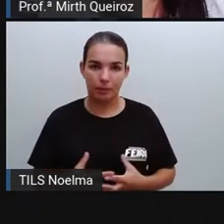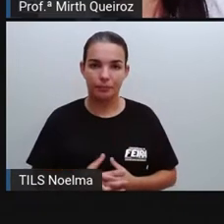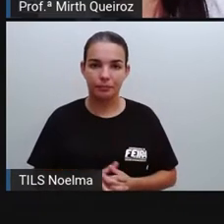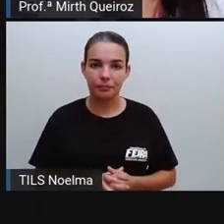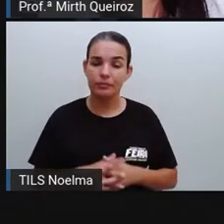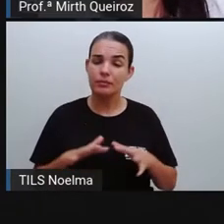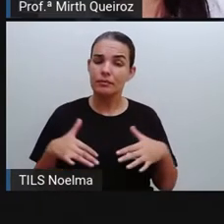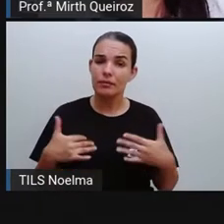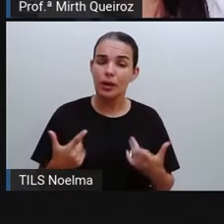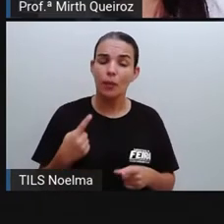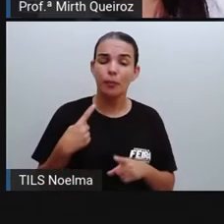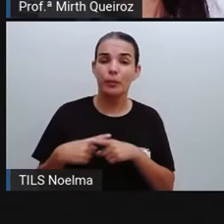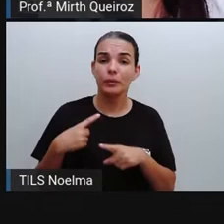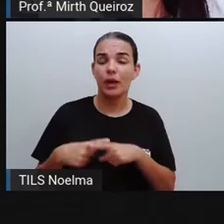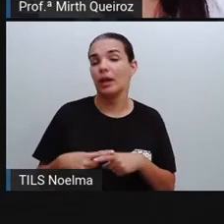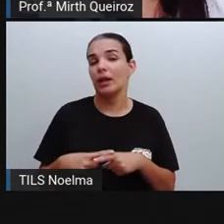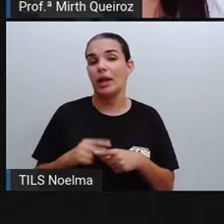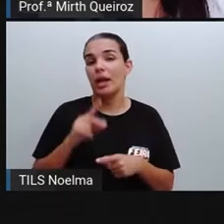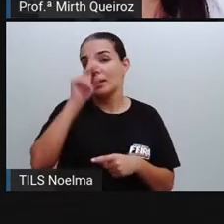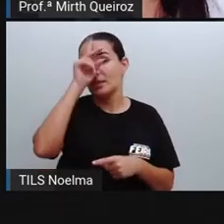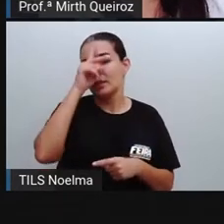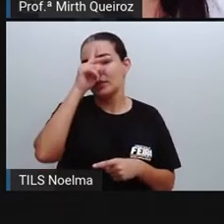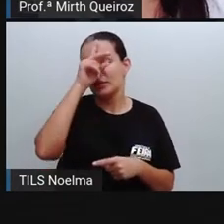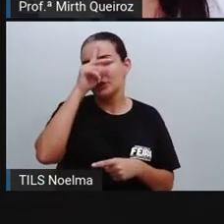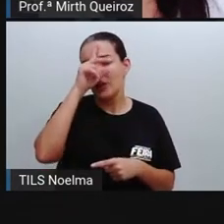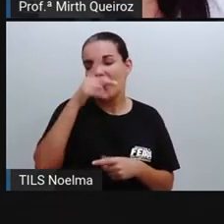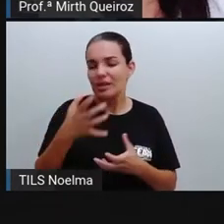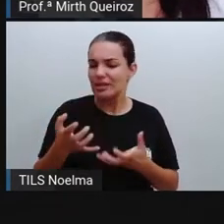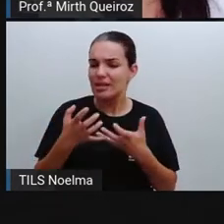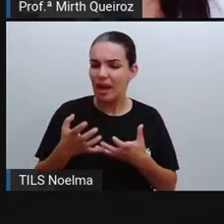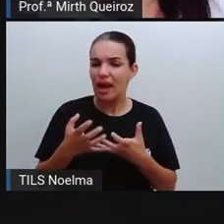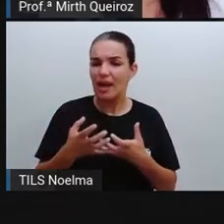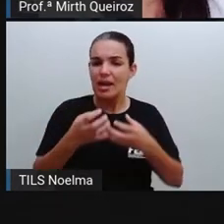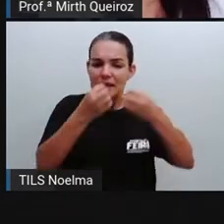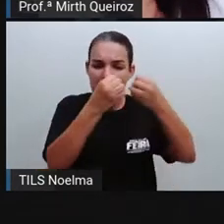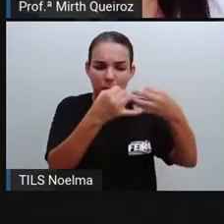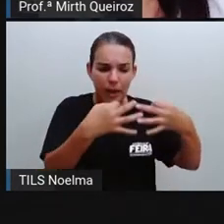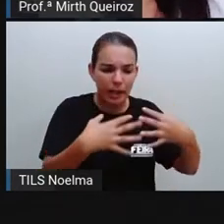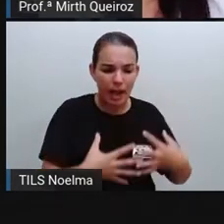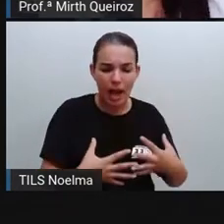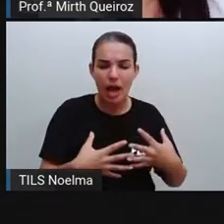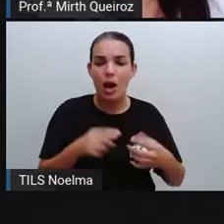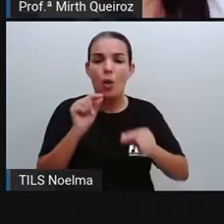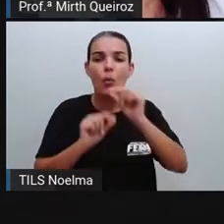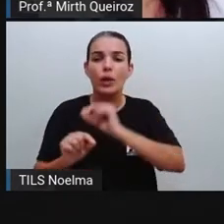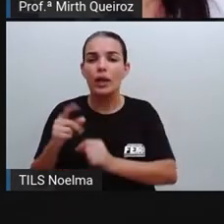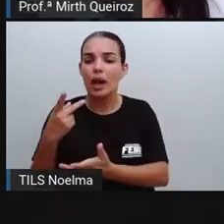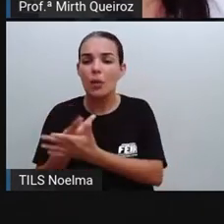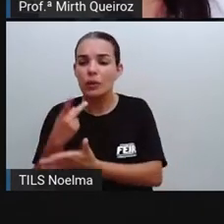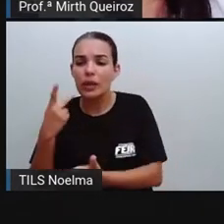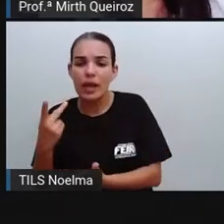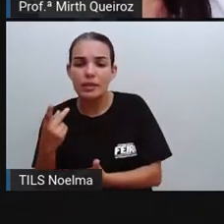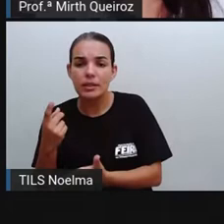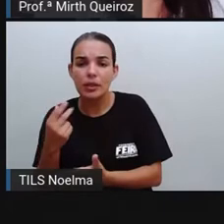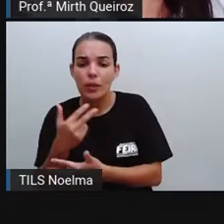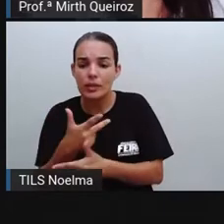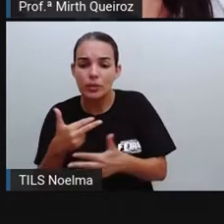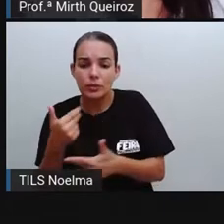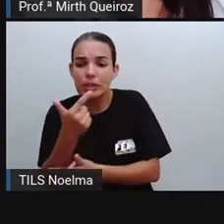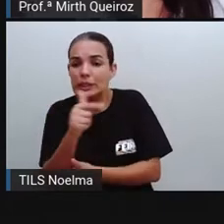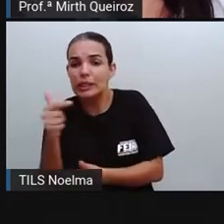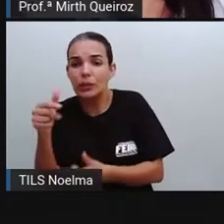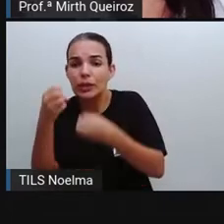Justamente porque essas histórias, elas tentam justificar algo sobrenatural, algo que não tem explicação, né? Quanto